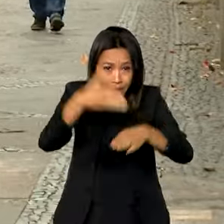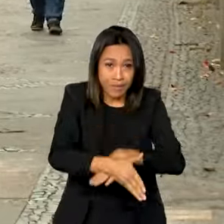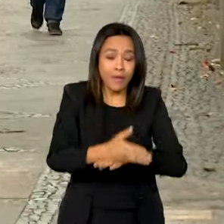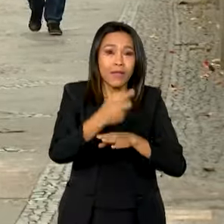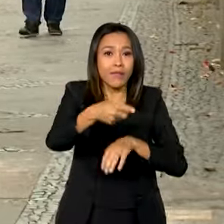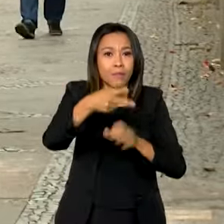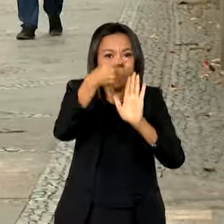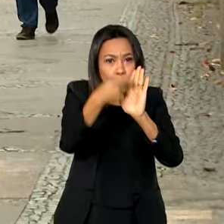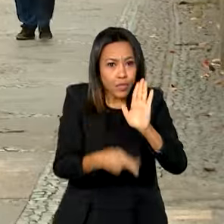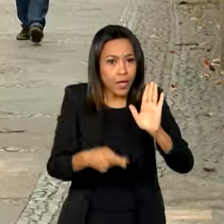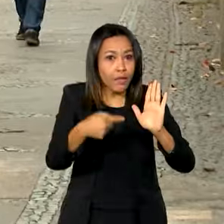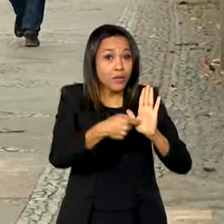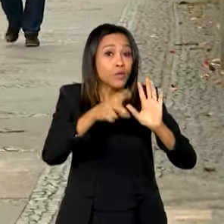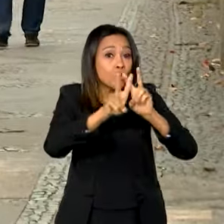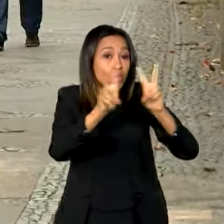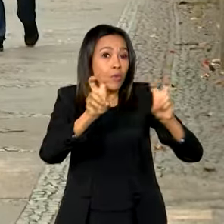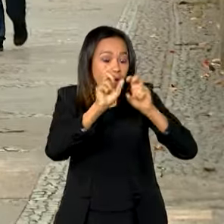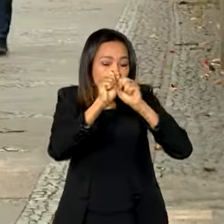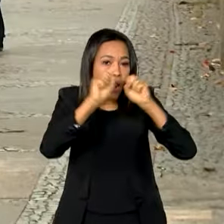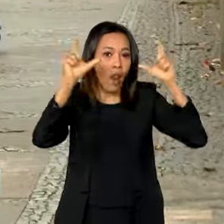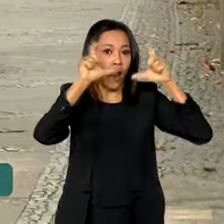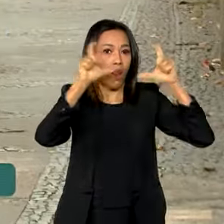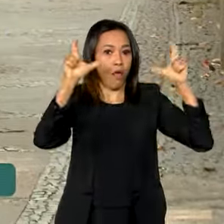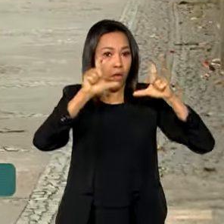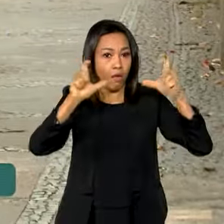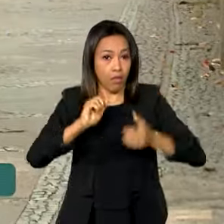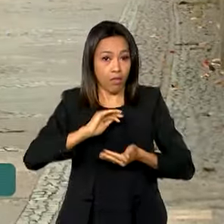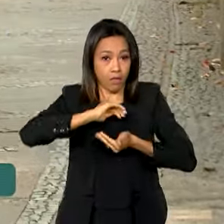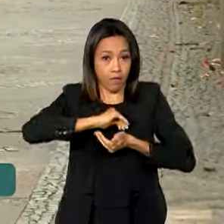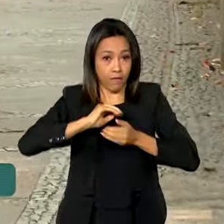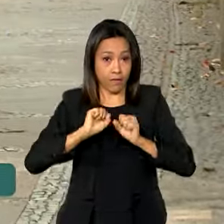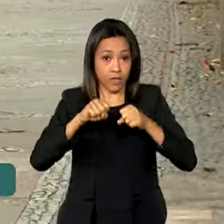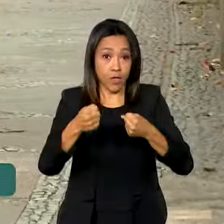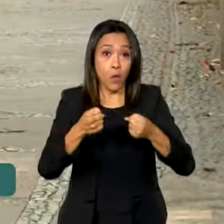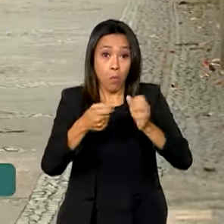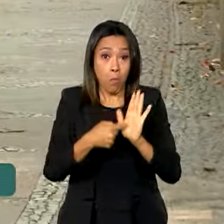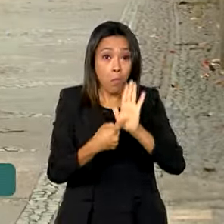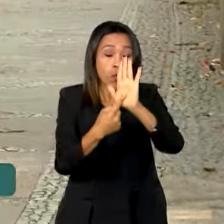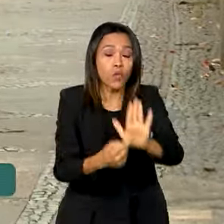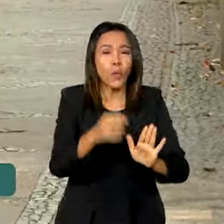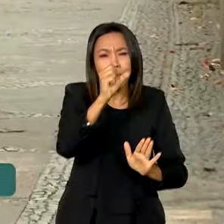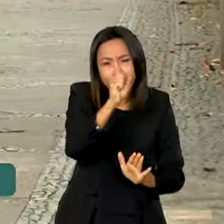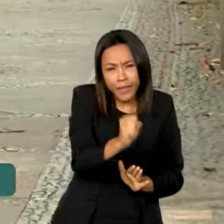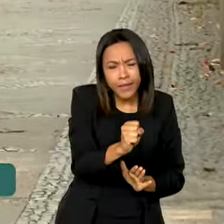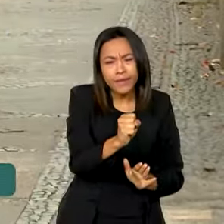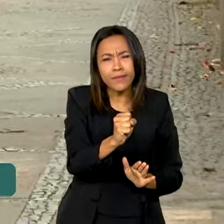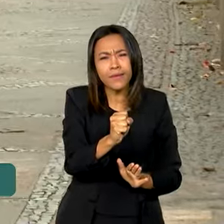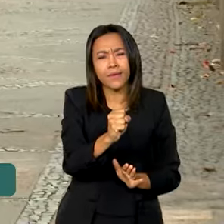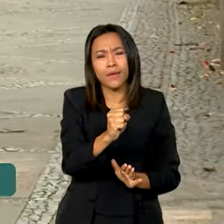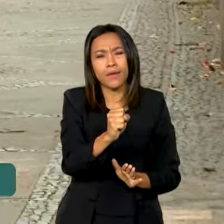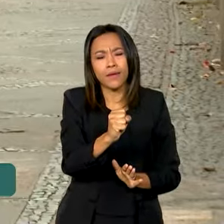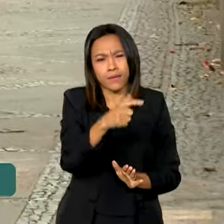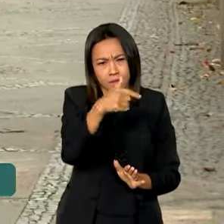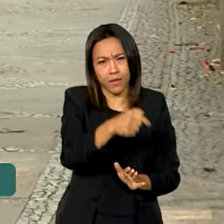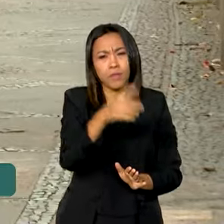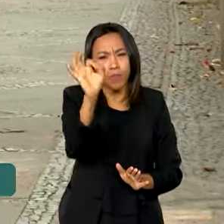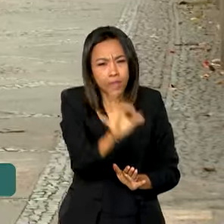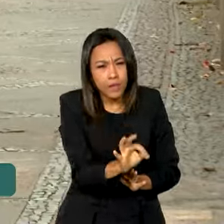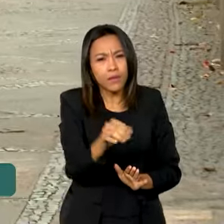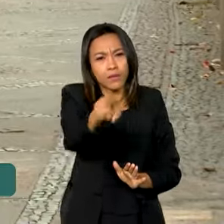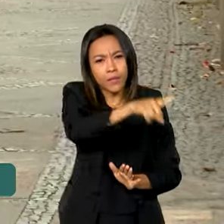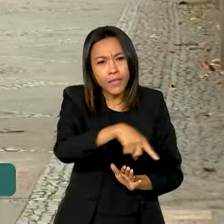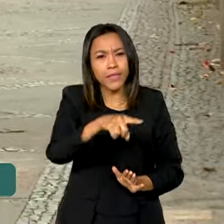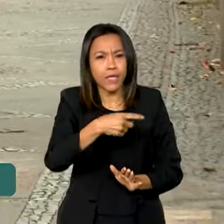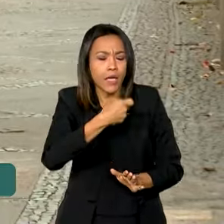do sistema de alerta da Defesa Civil mostrou que 87% dos moradores que participaram desse